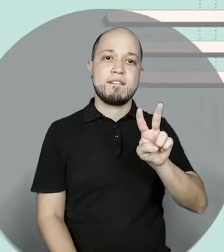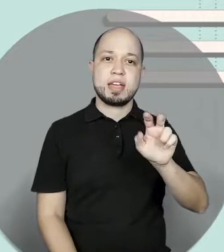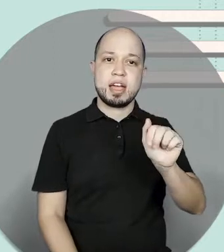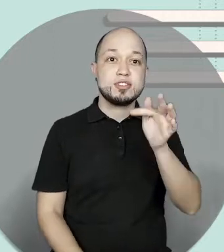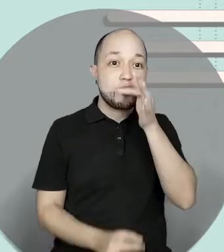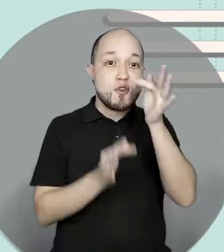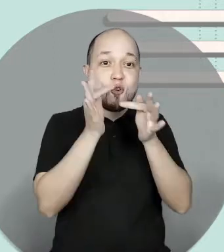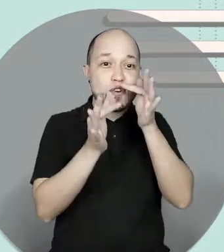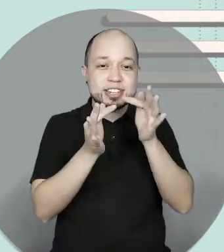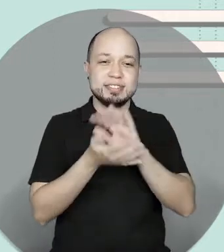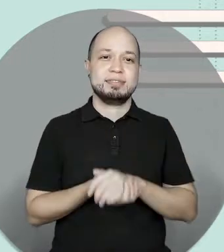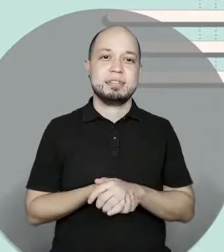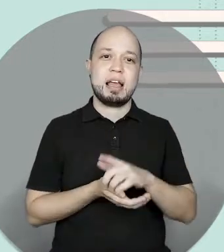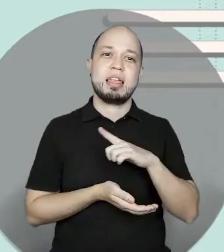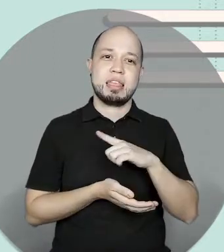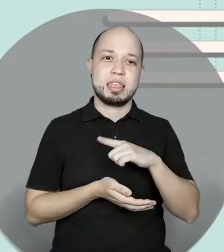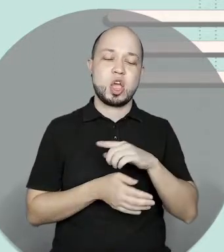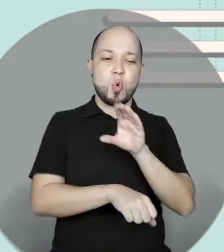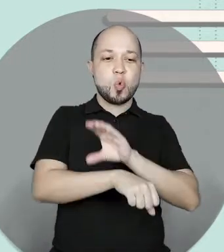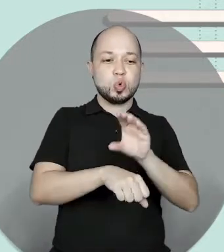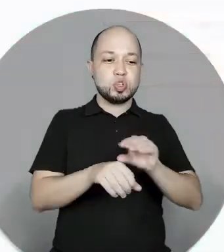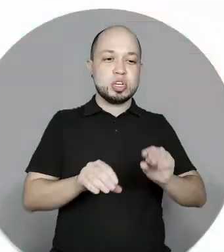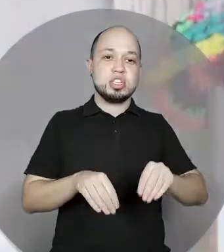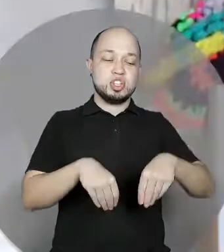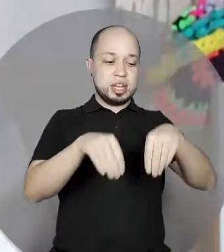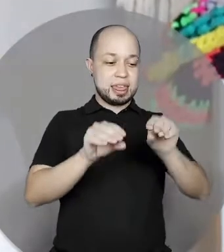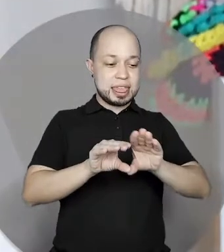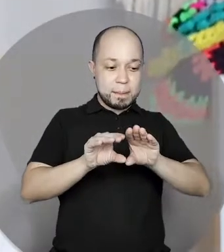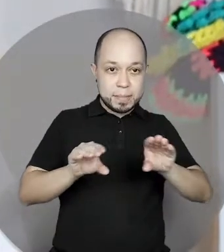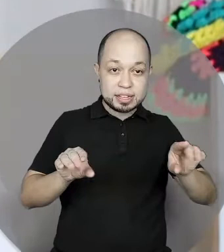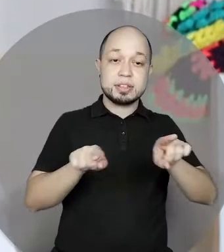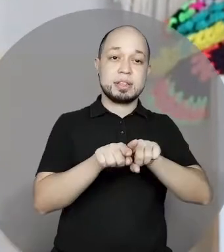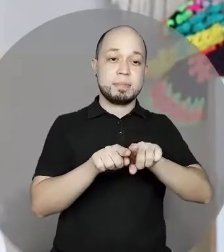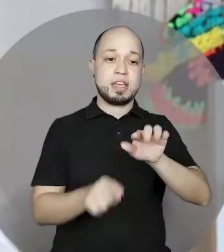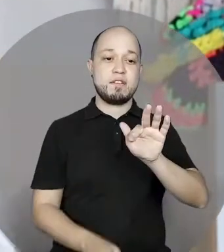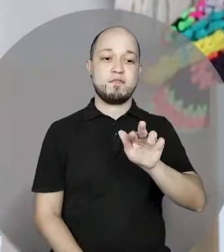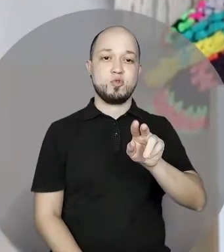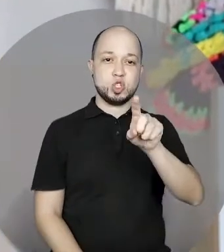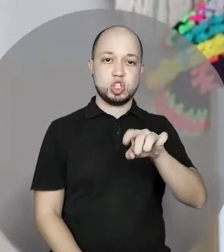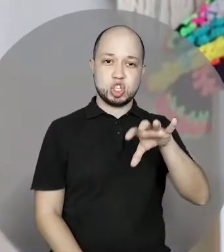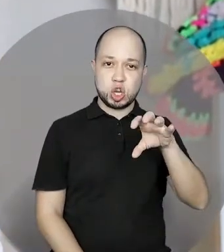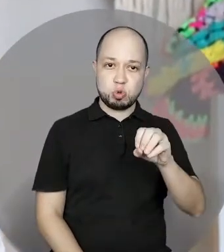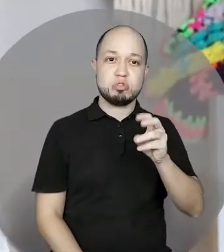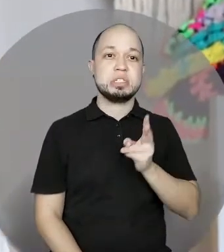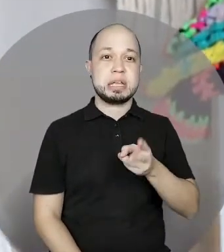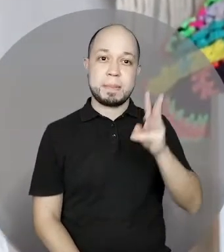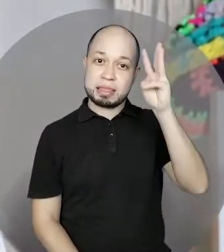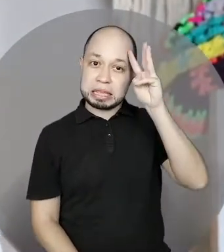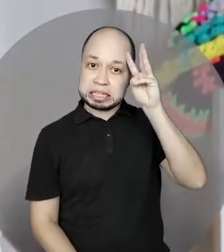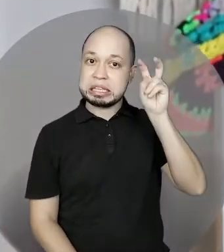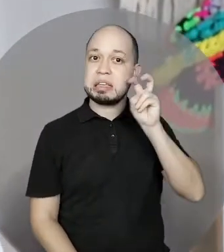Estamos com a tapeçaria e o fuxico, que acontece todas as terças e quinta-feira. Então, assim, nós temos a semana